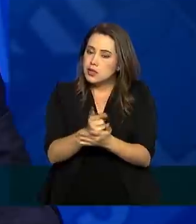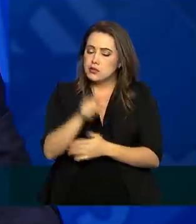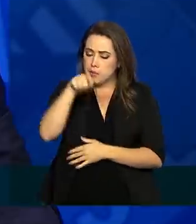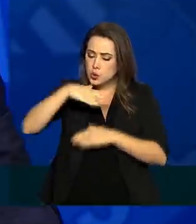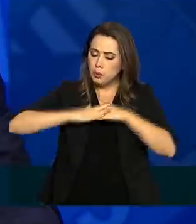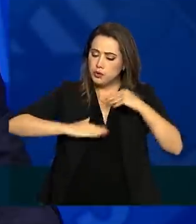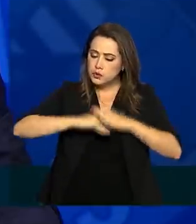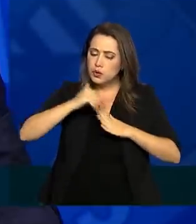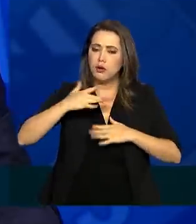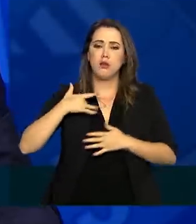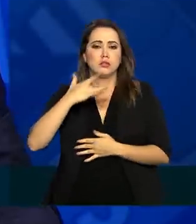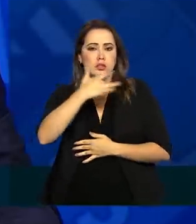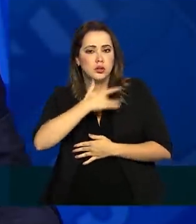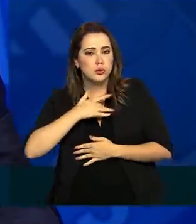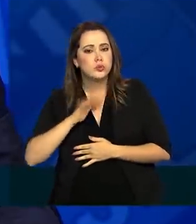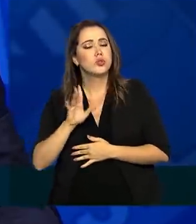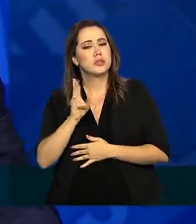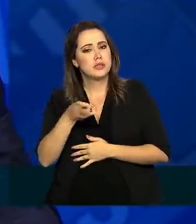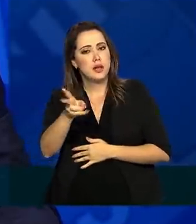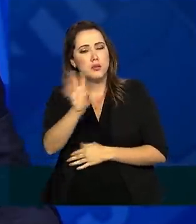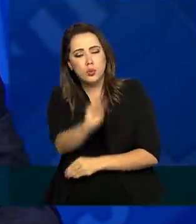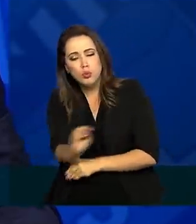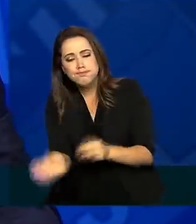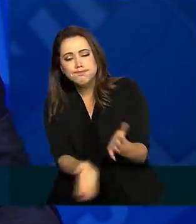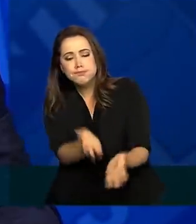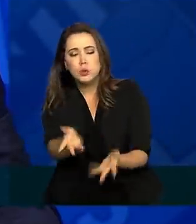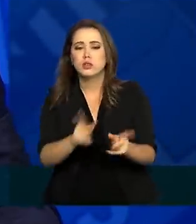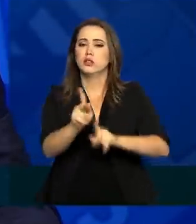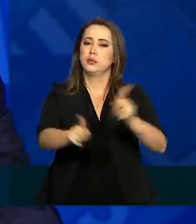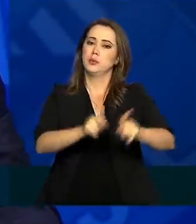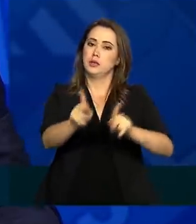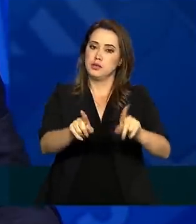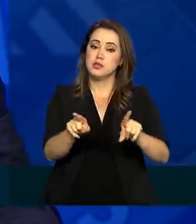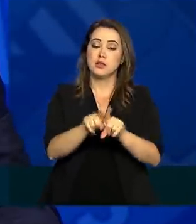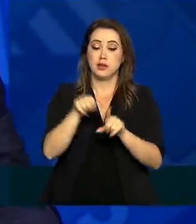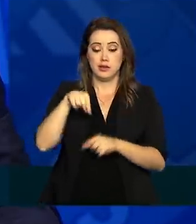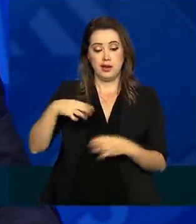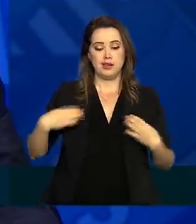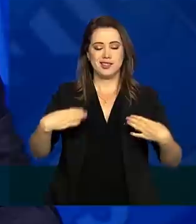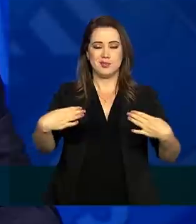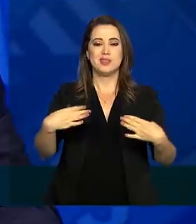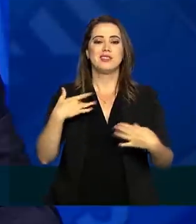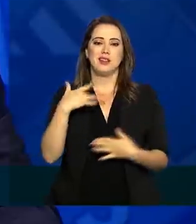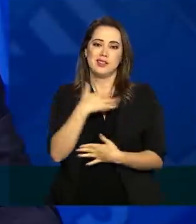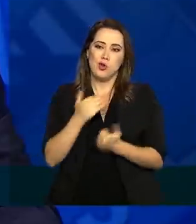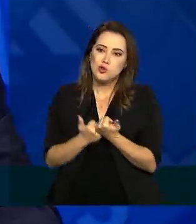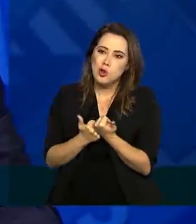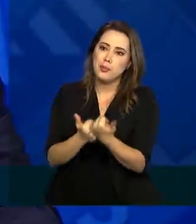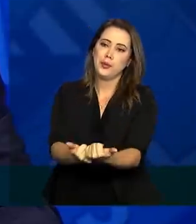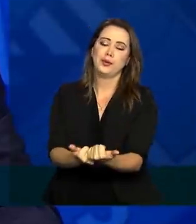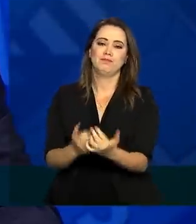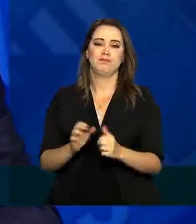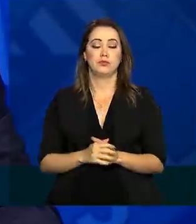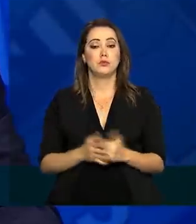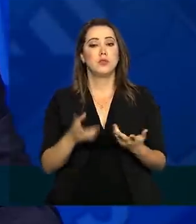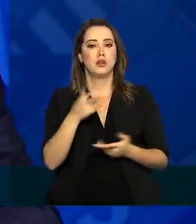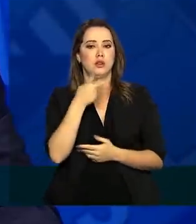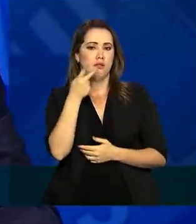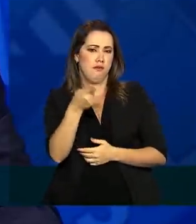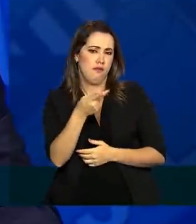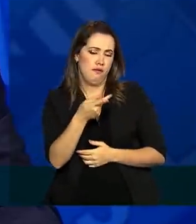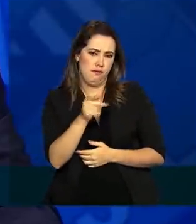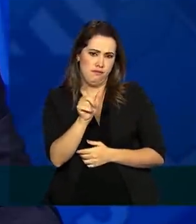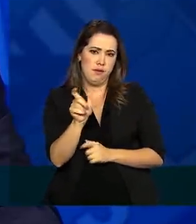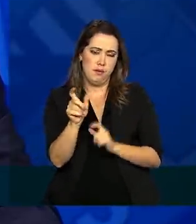que é melhor para a nossa população e tem contado com o apoio desse ministério. palavra, ditas há mais de